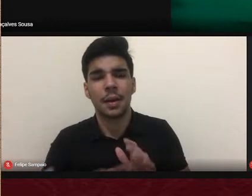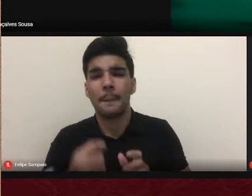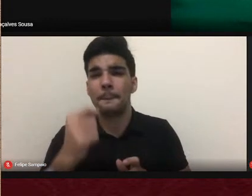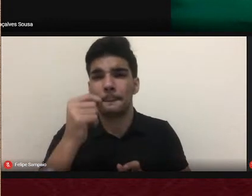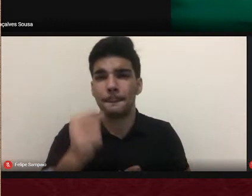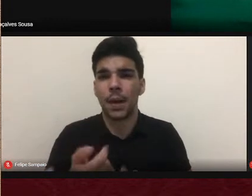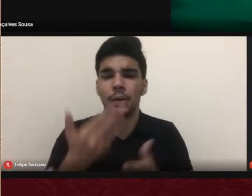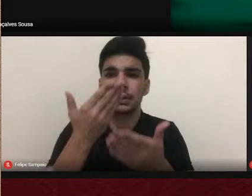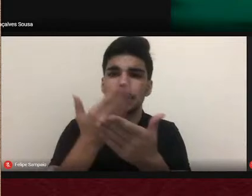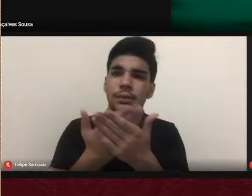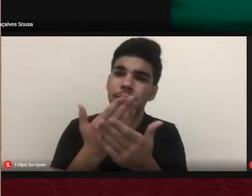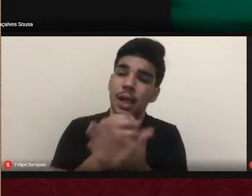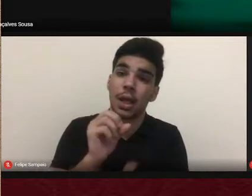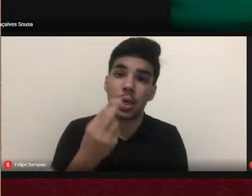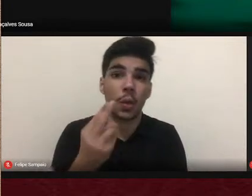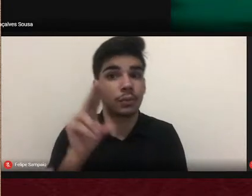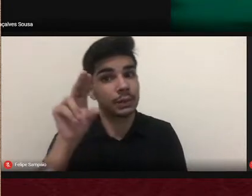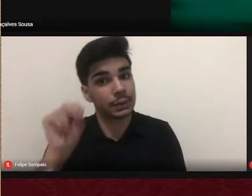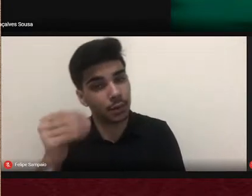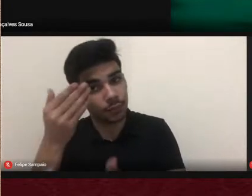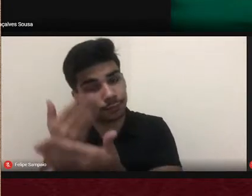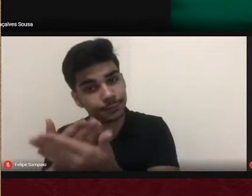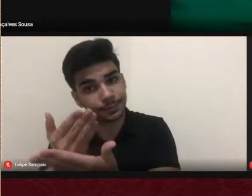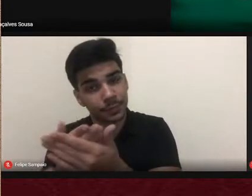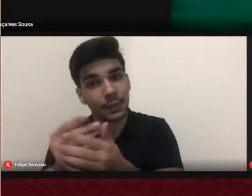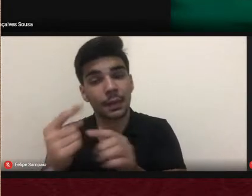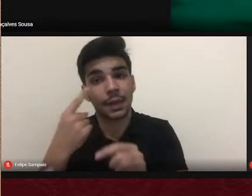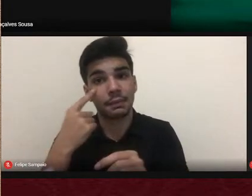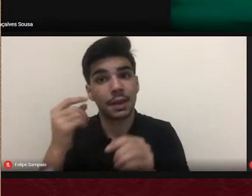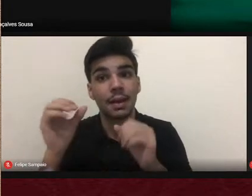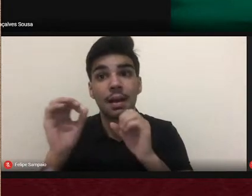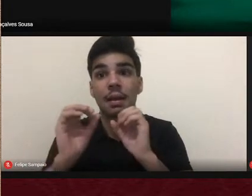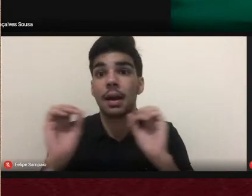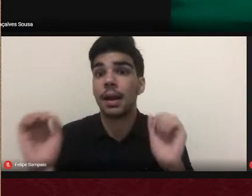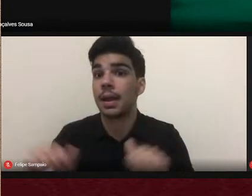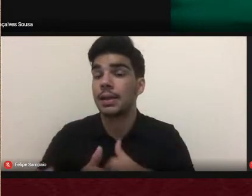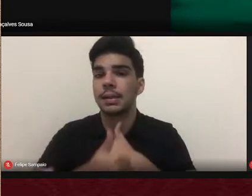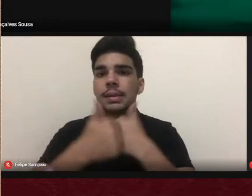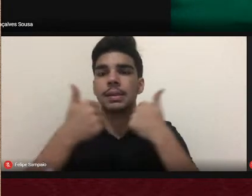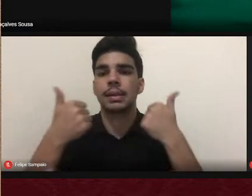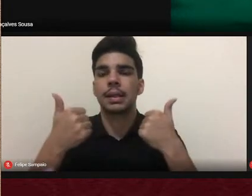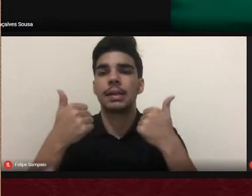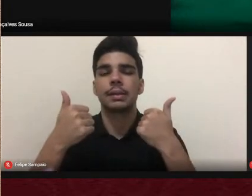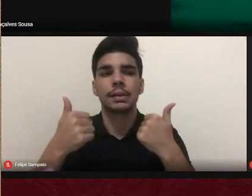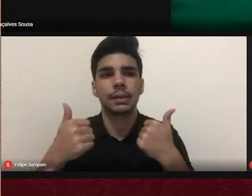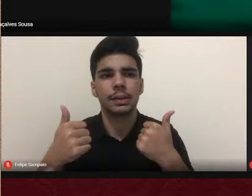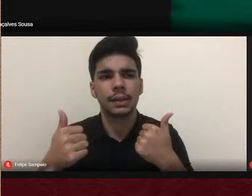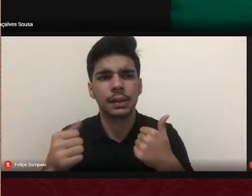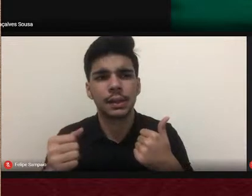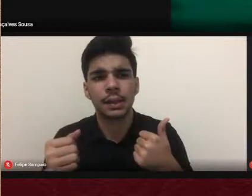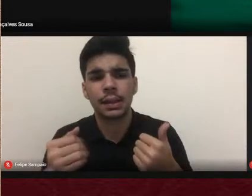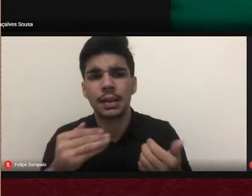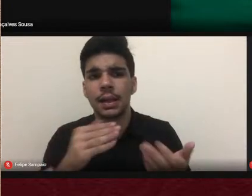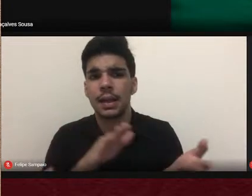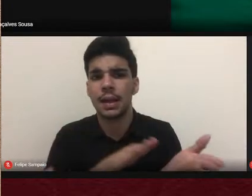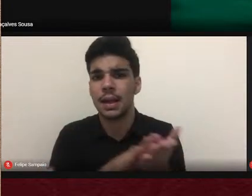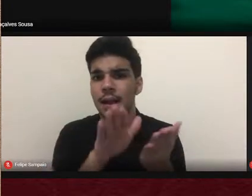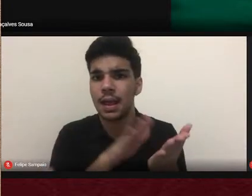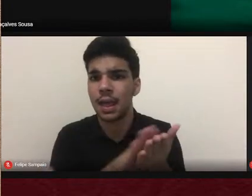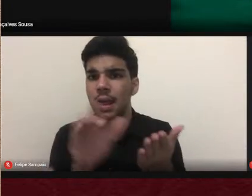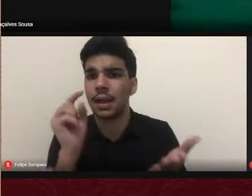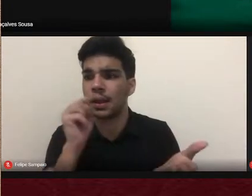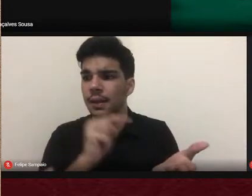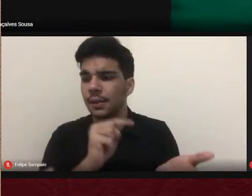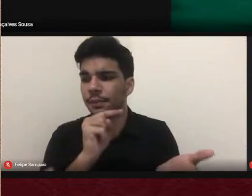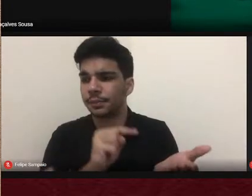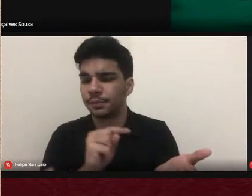ou não estudados a discutir os silêncios no campo histórico como que aqueles impressos que foram pouco trabalhados ainda podem ser